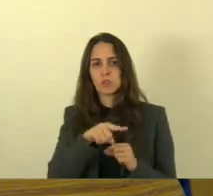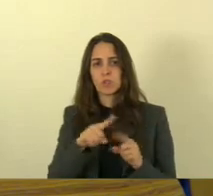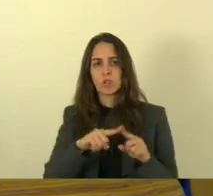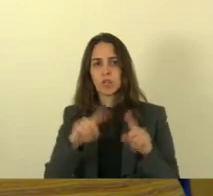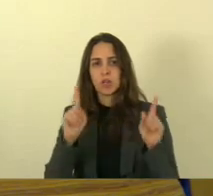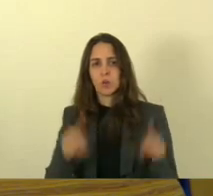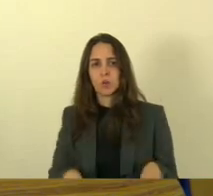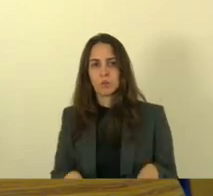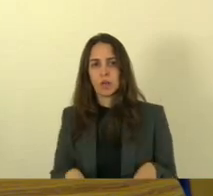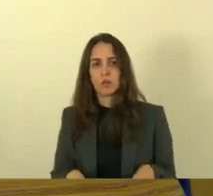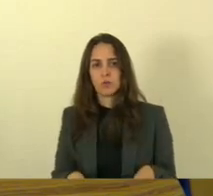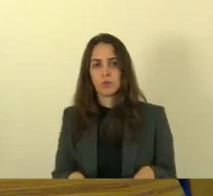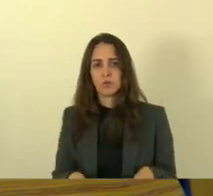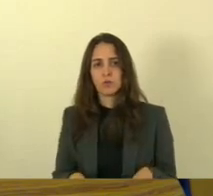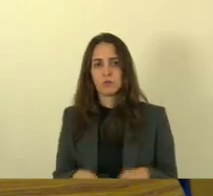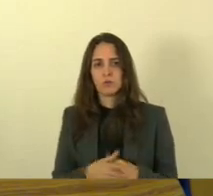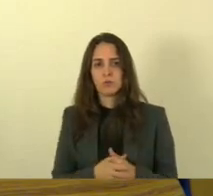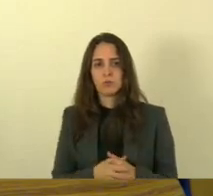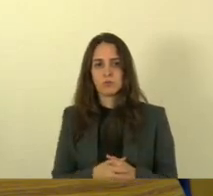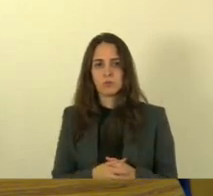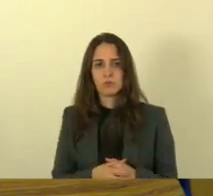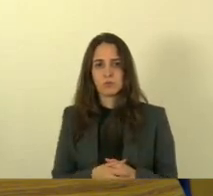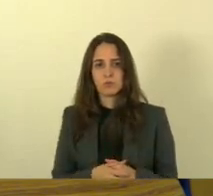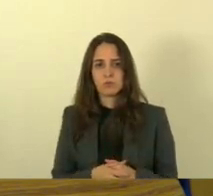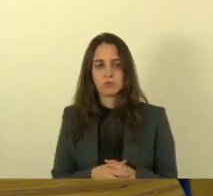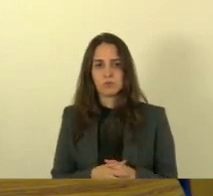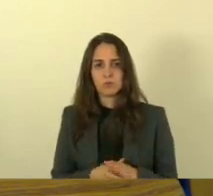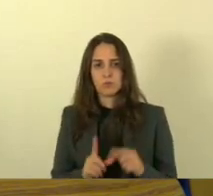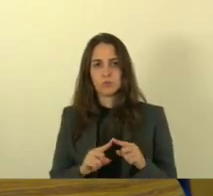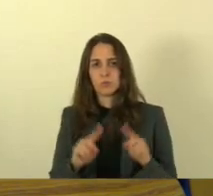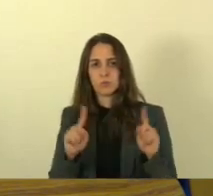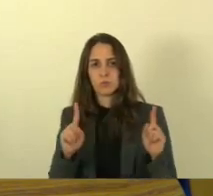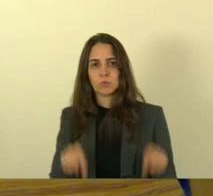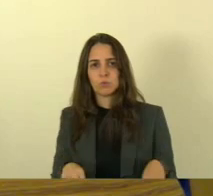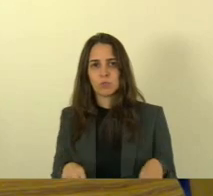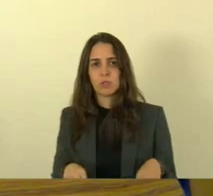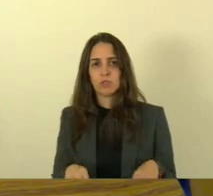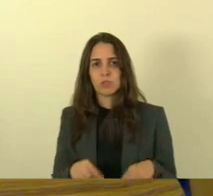na função que vocês